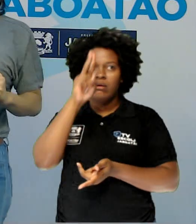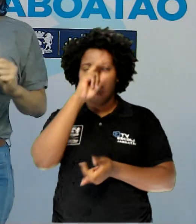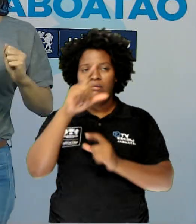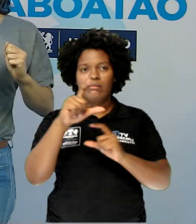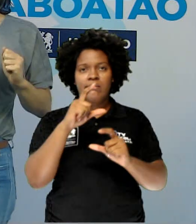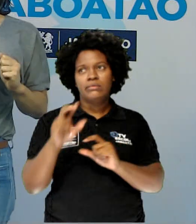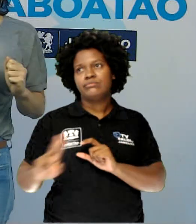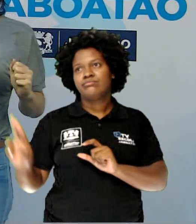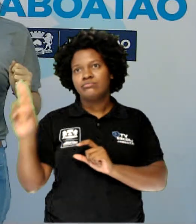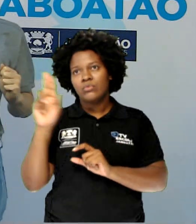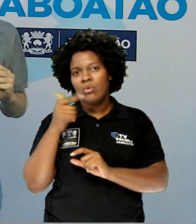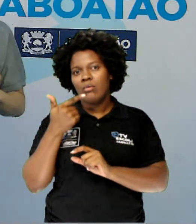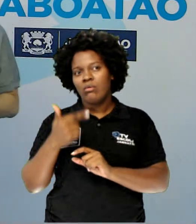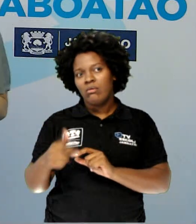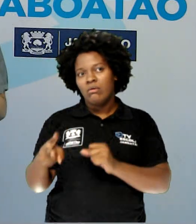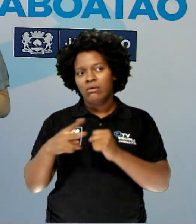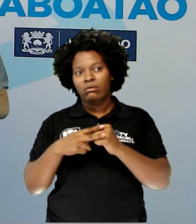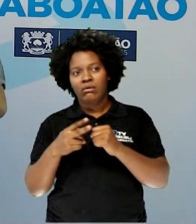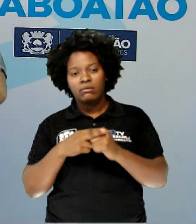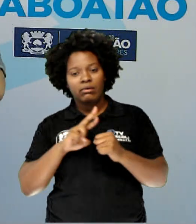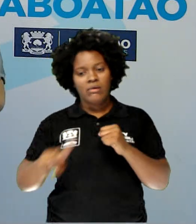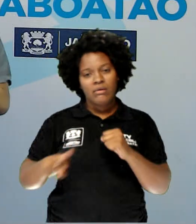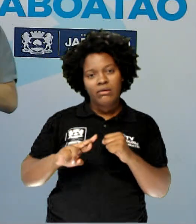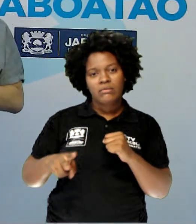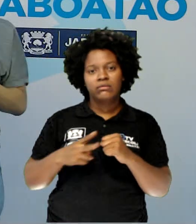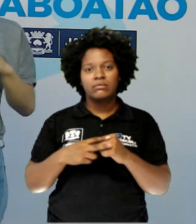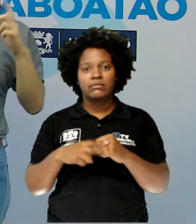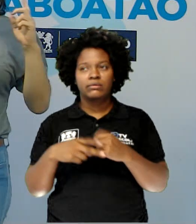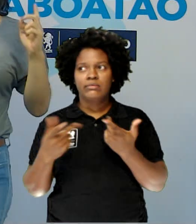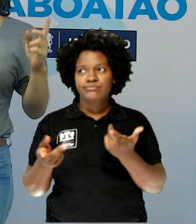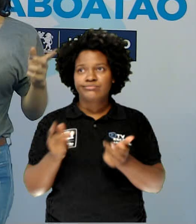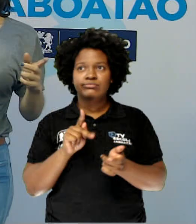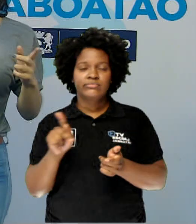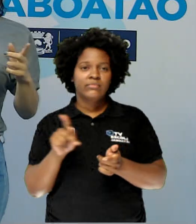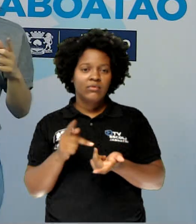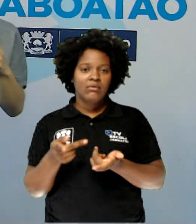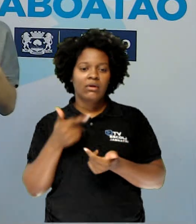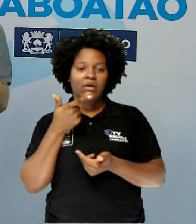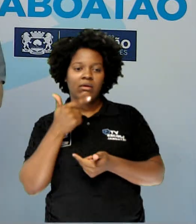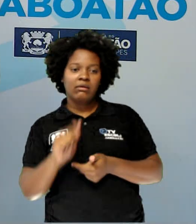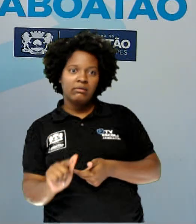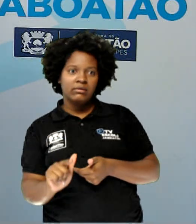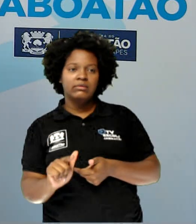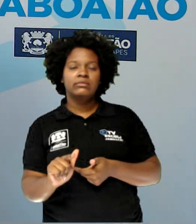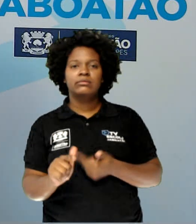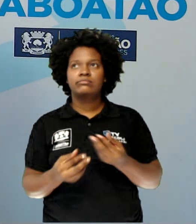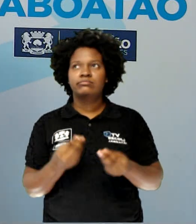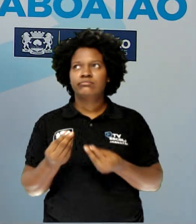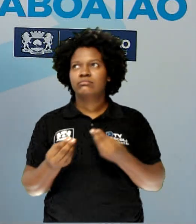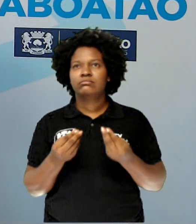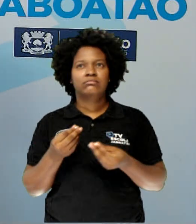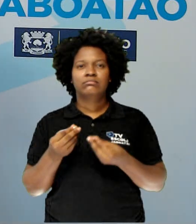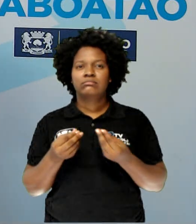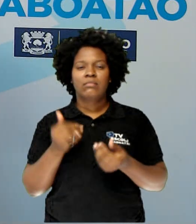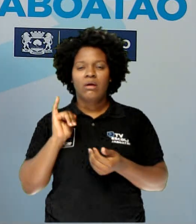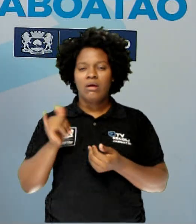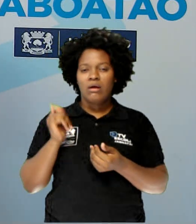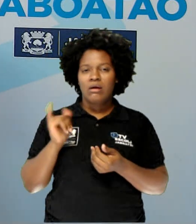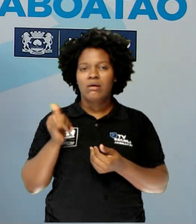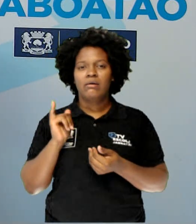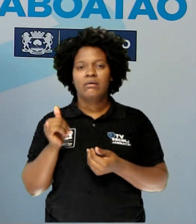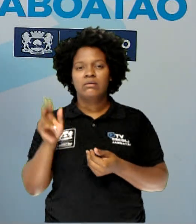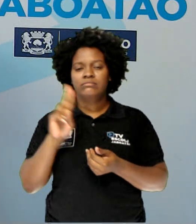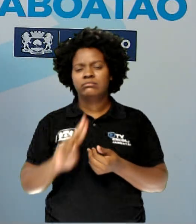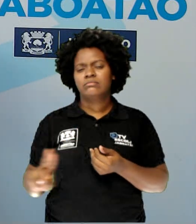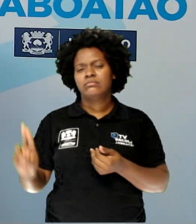que utiliza linguagem verbal e não verbal. A alóio é uma linguagem, a narrativa que está sendo